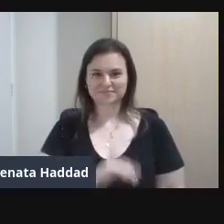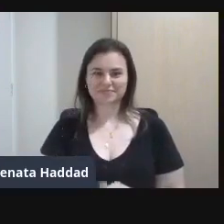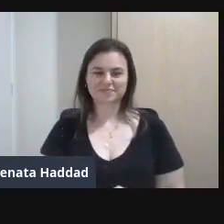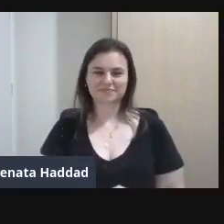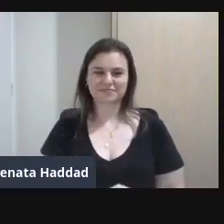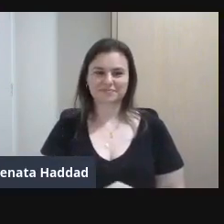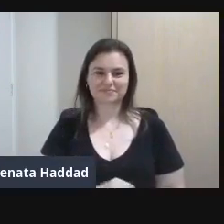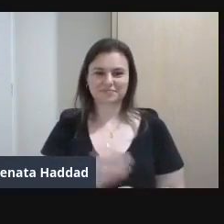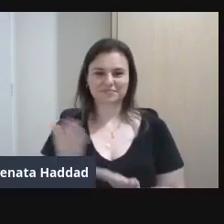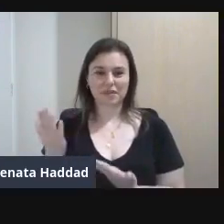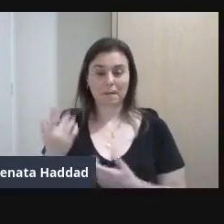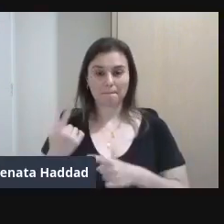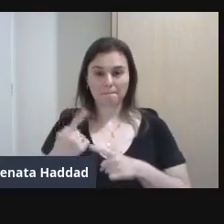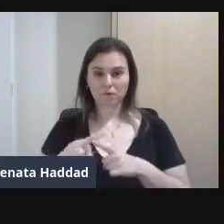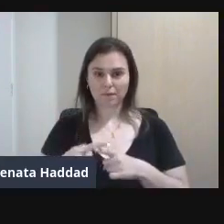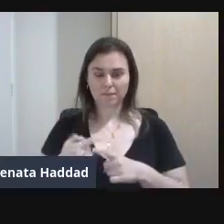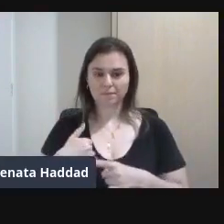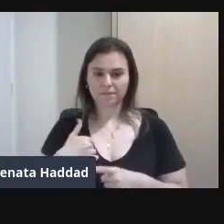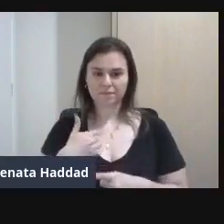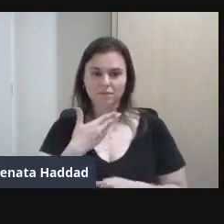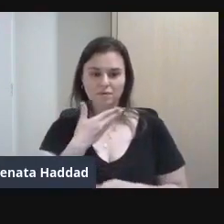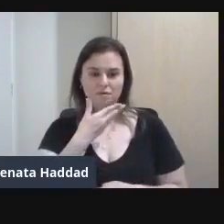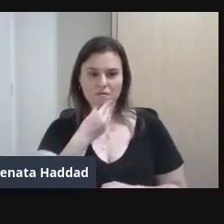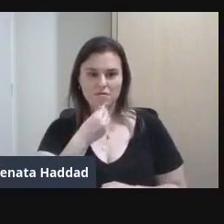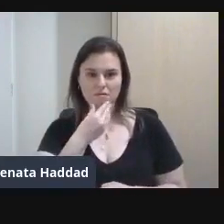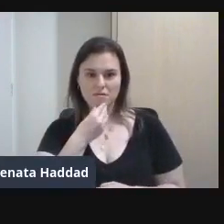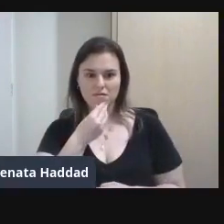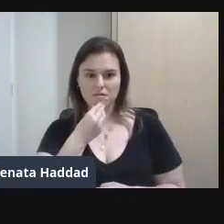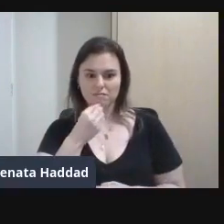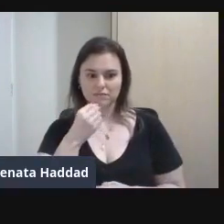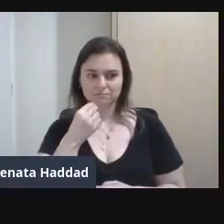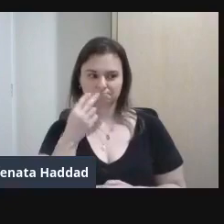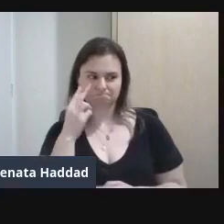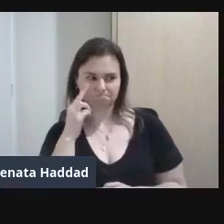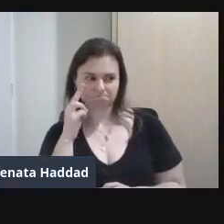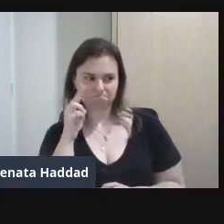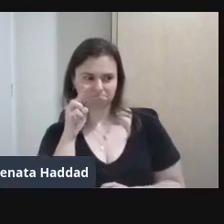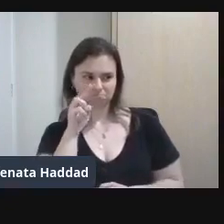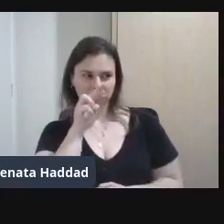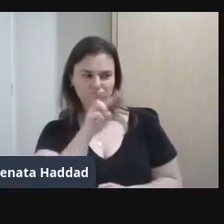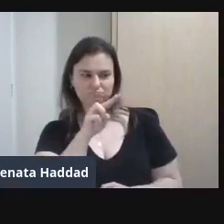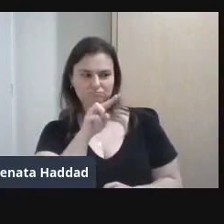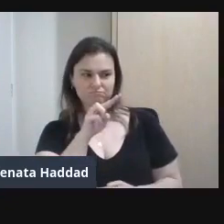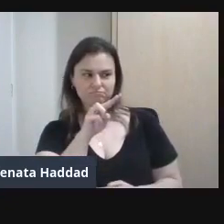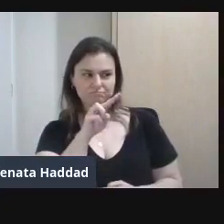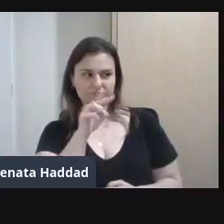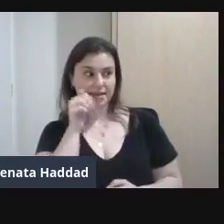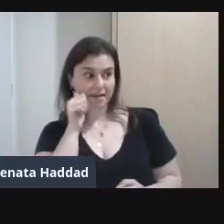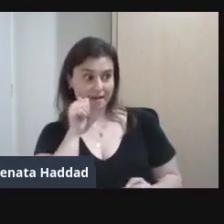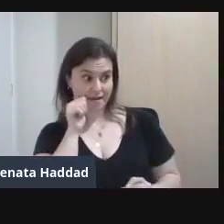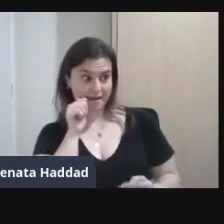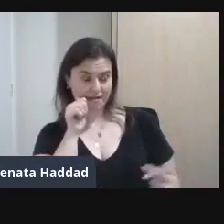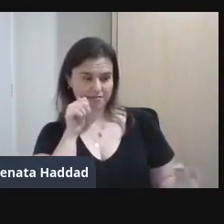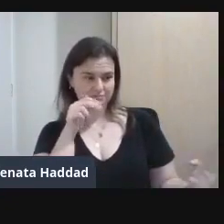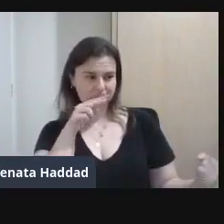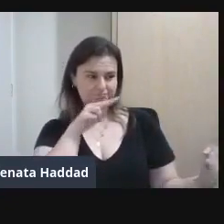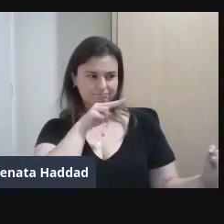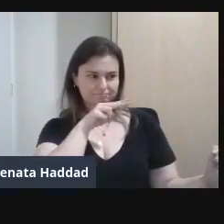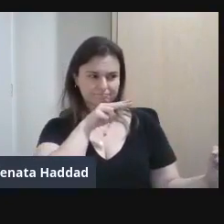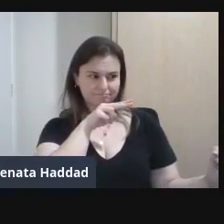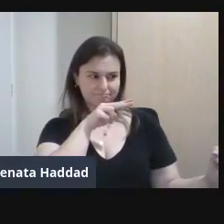E porque os homens Olhavam para ela Era só ela andar pela rua